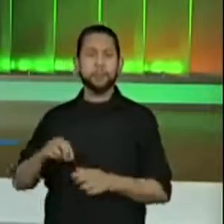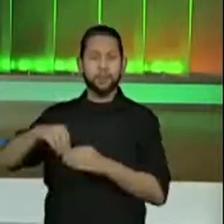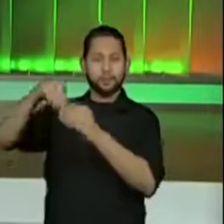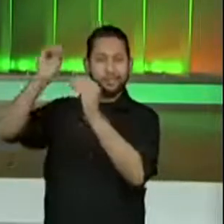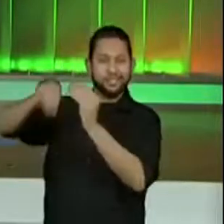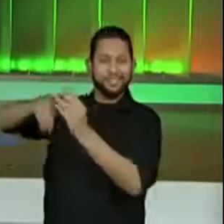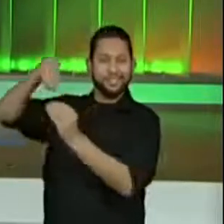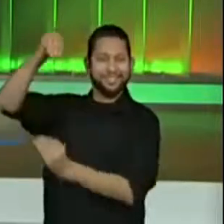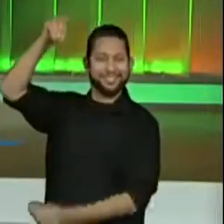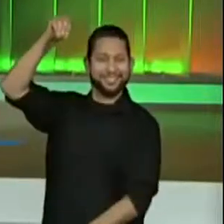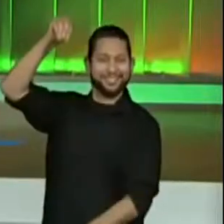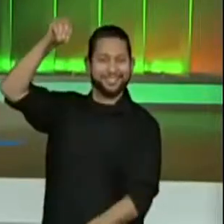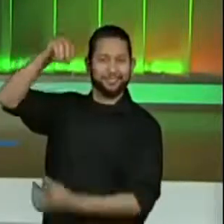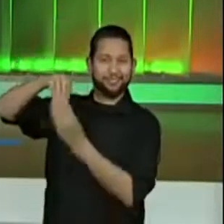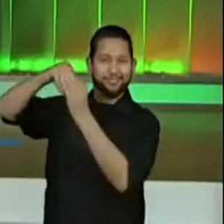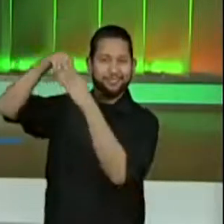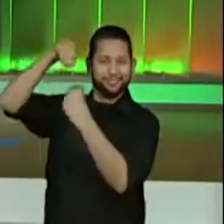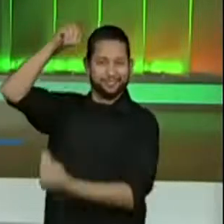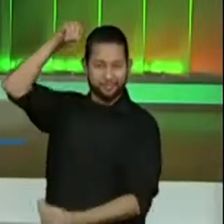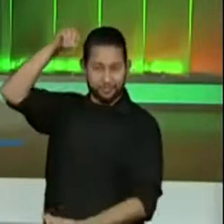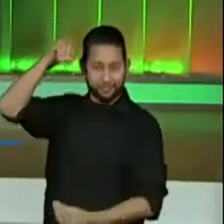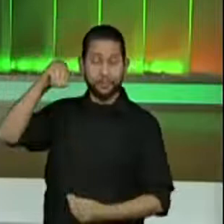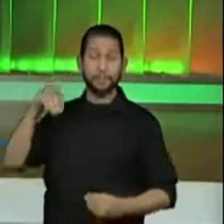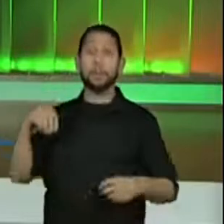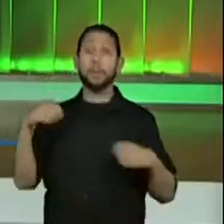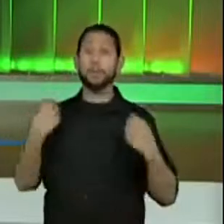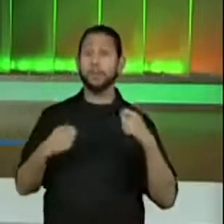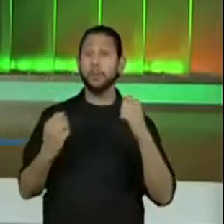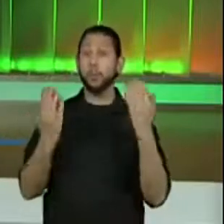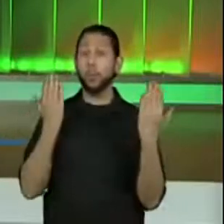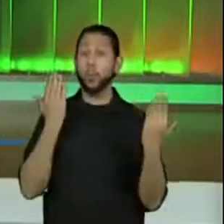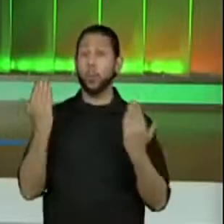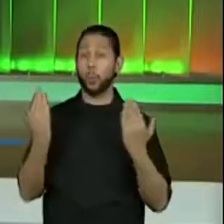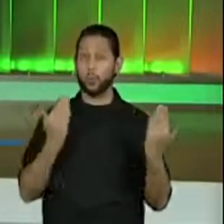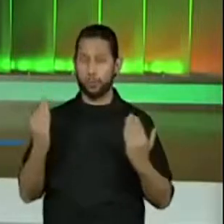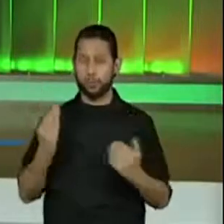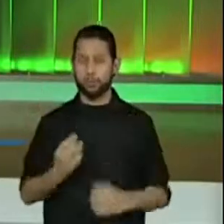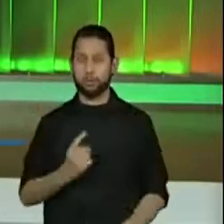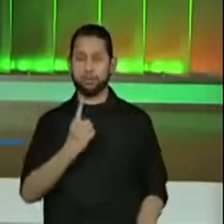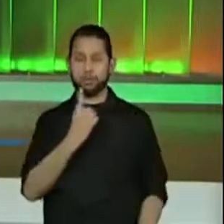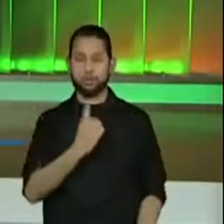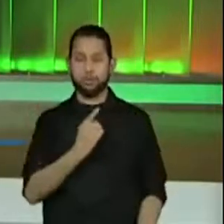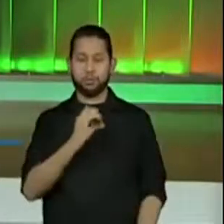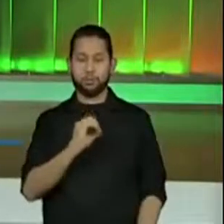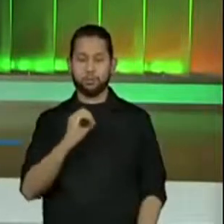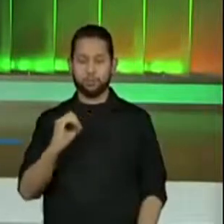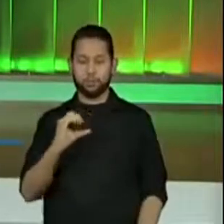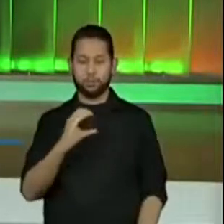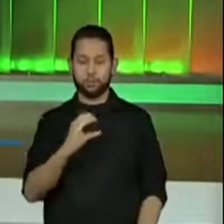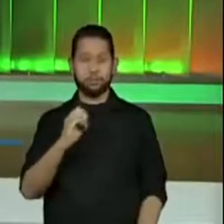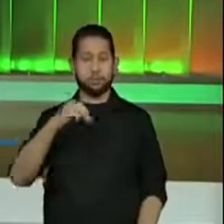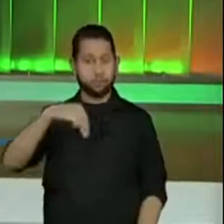Ó, vamos. Ele quer que eu compare 100 centímetros